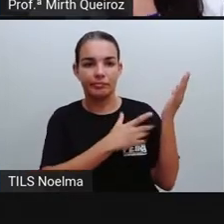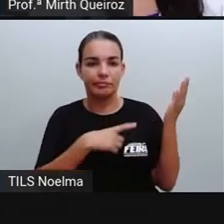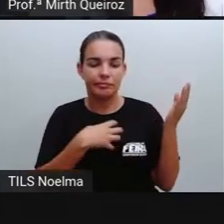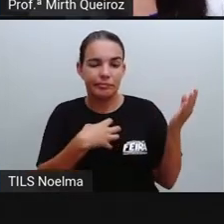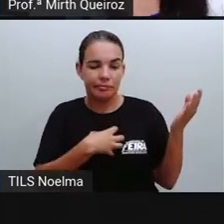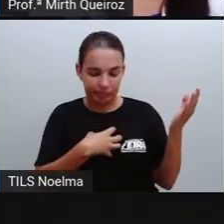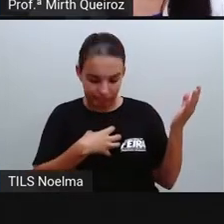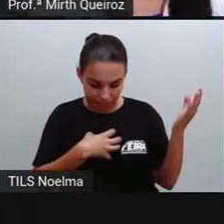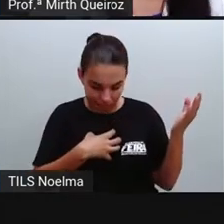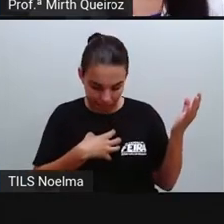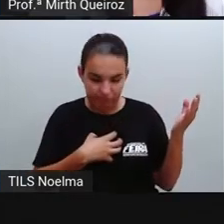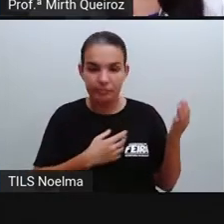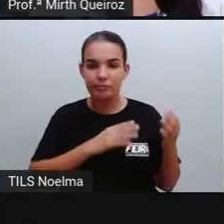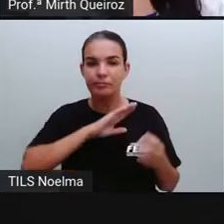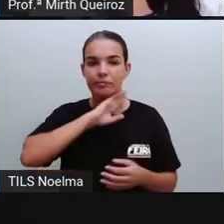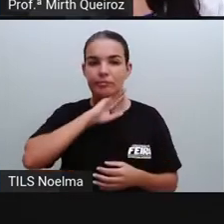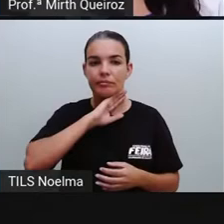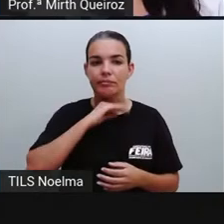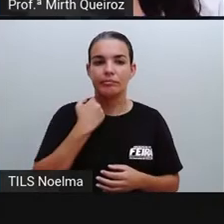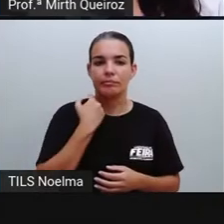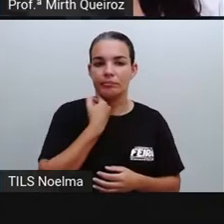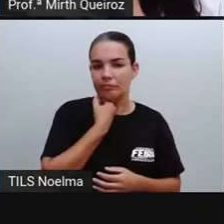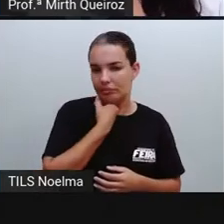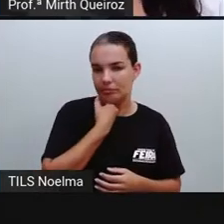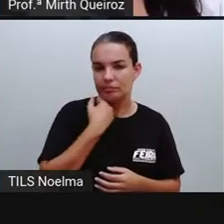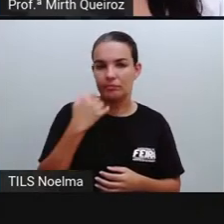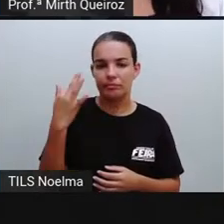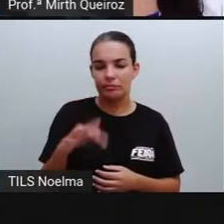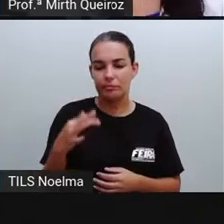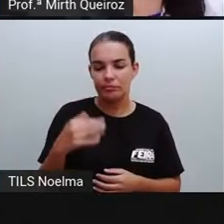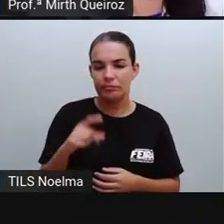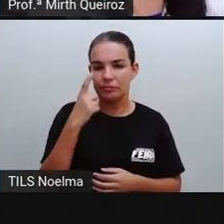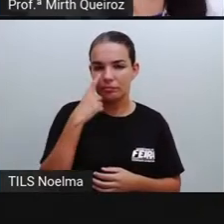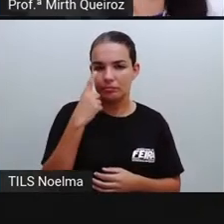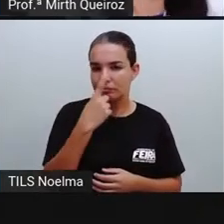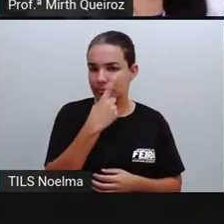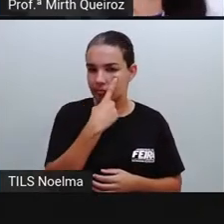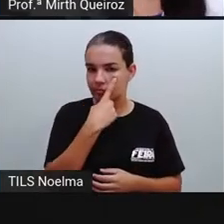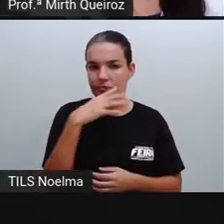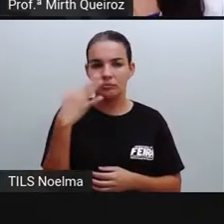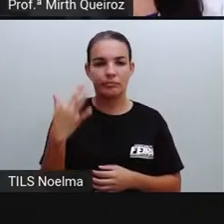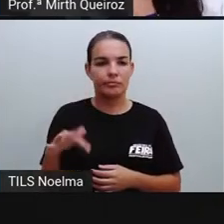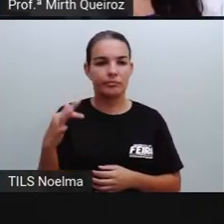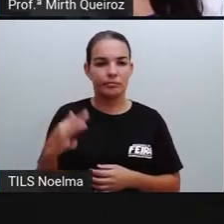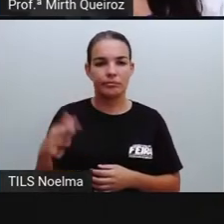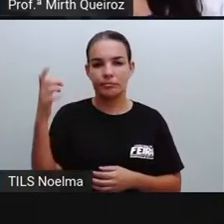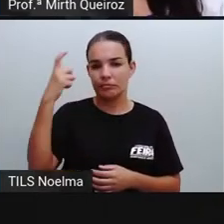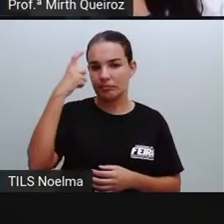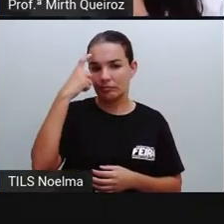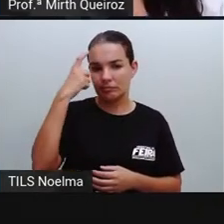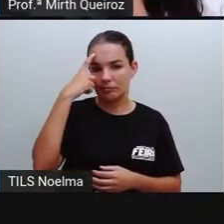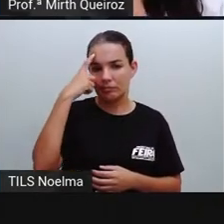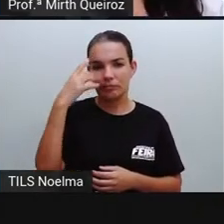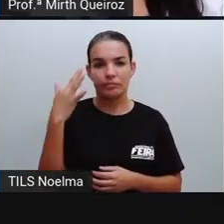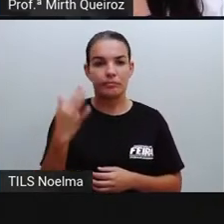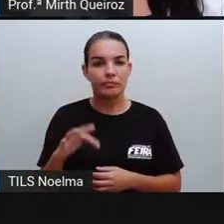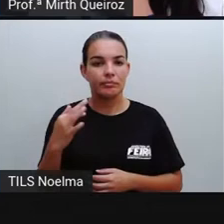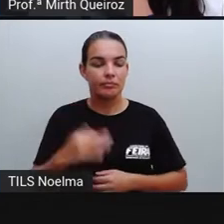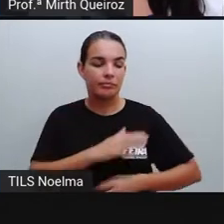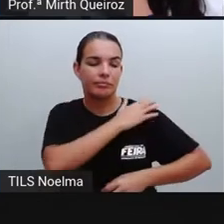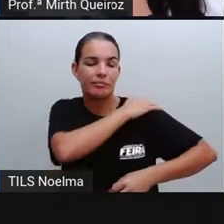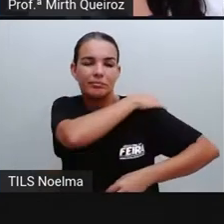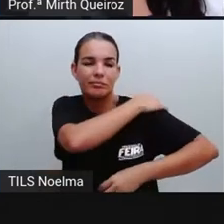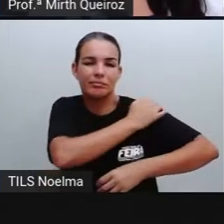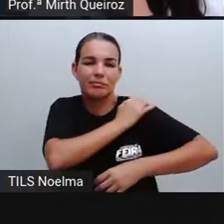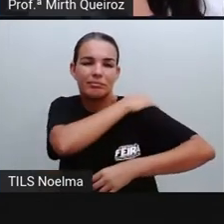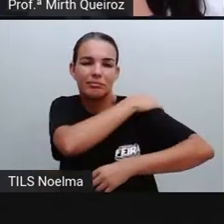olhos, dor de cabeça, dores nas articulações, falta de apetite e manchas vermelhas na pele. Essas